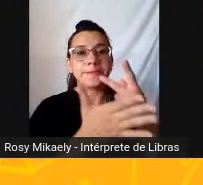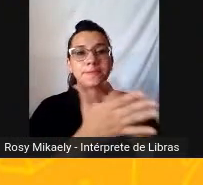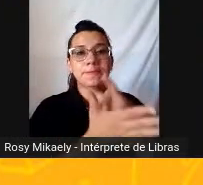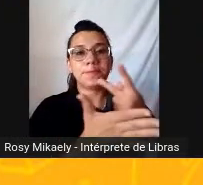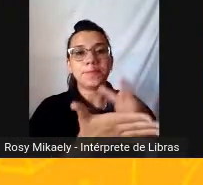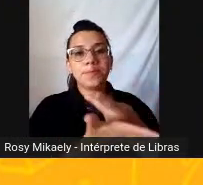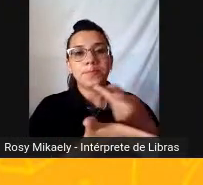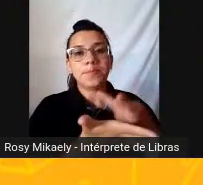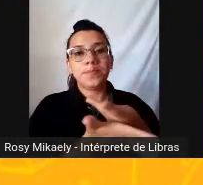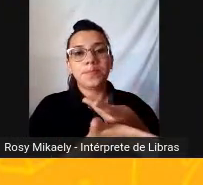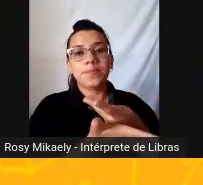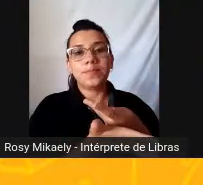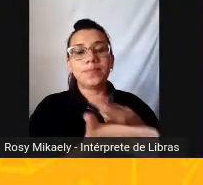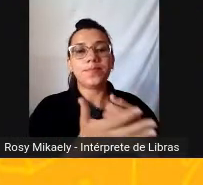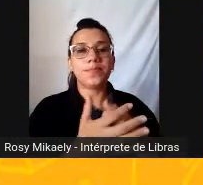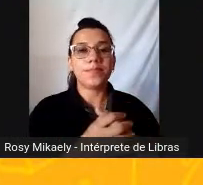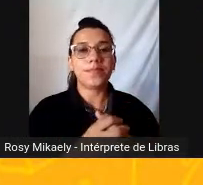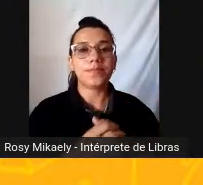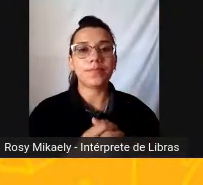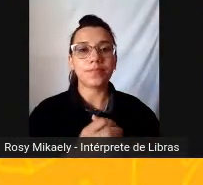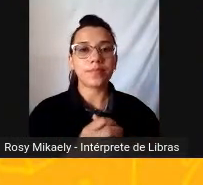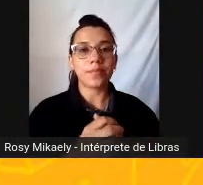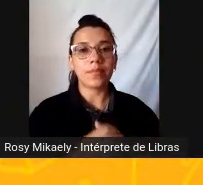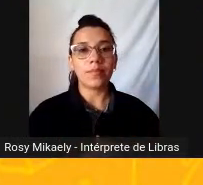Parararam A letra B